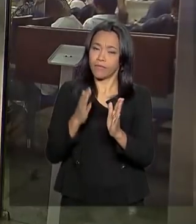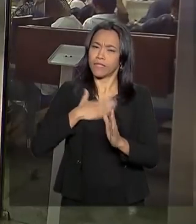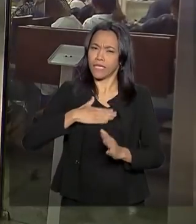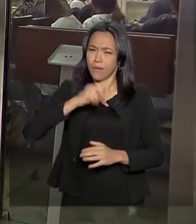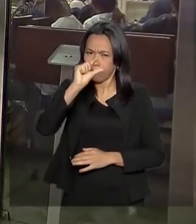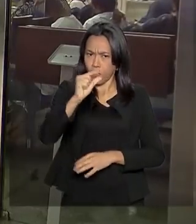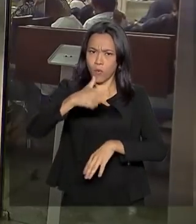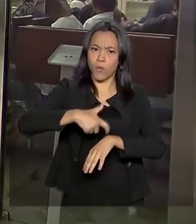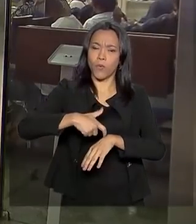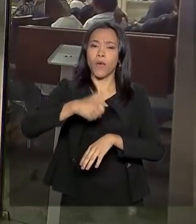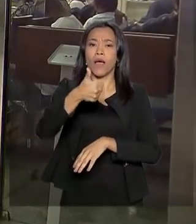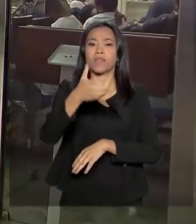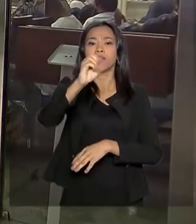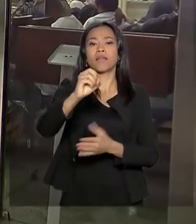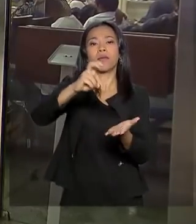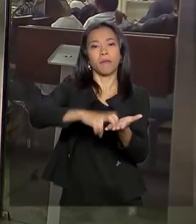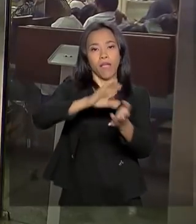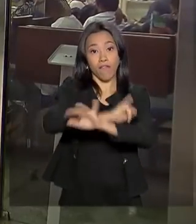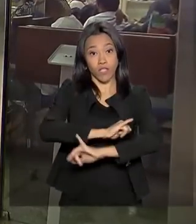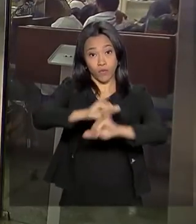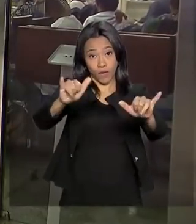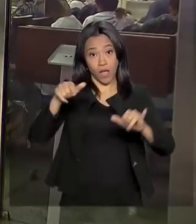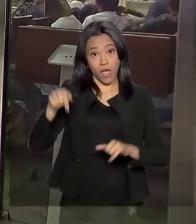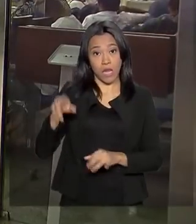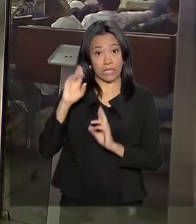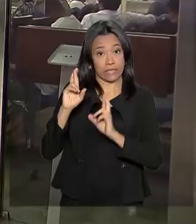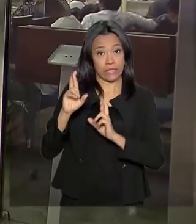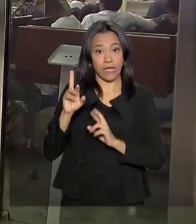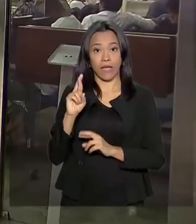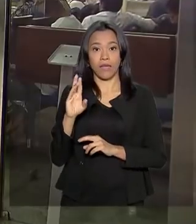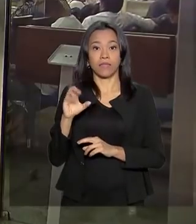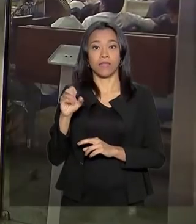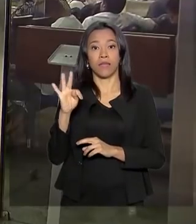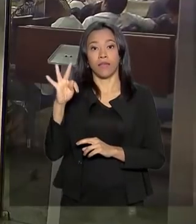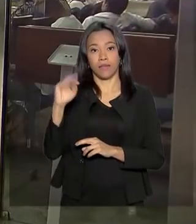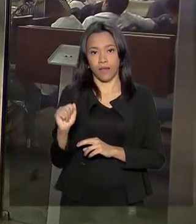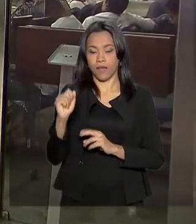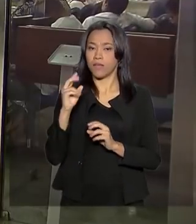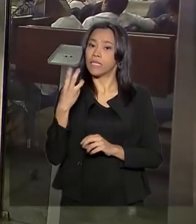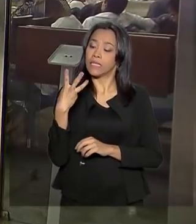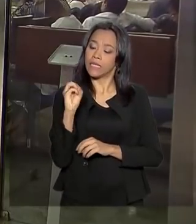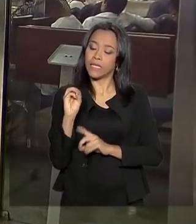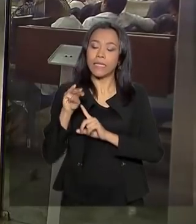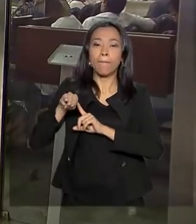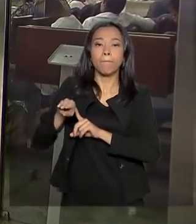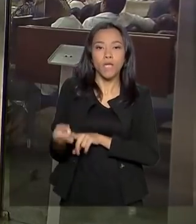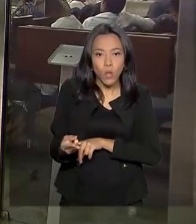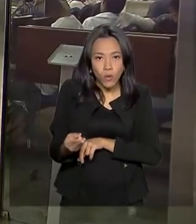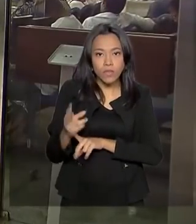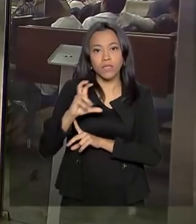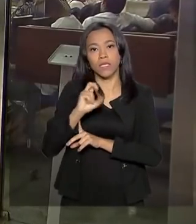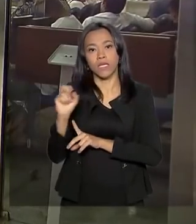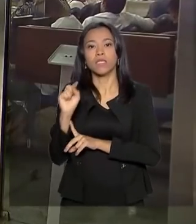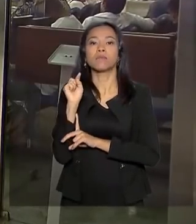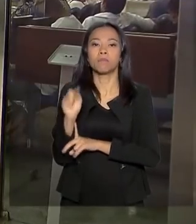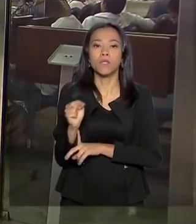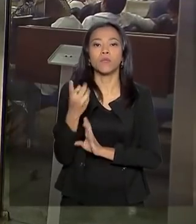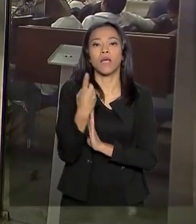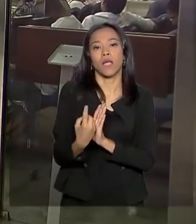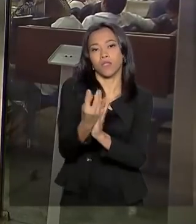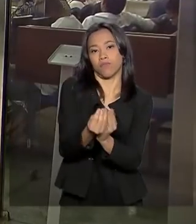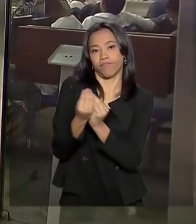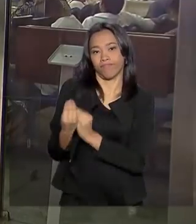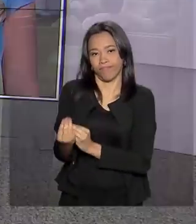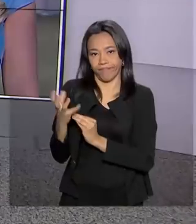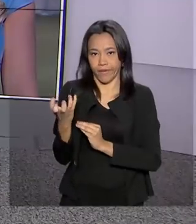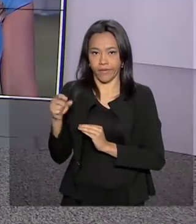às 10 horas da manhã. A expectativa da Receita é receber 30 milhões e 500 mil declarações. Carla.